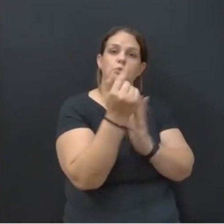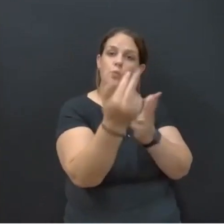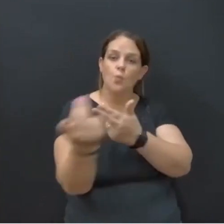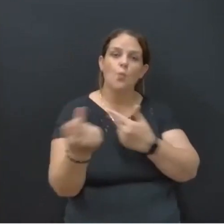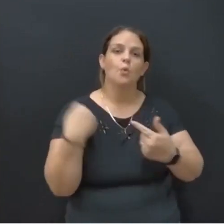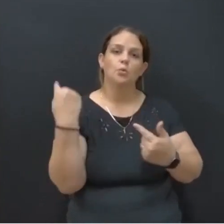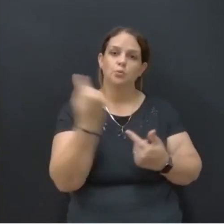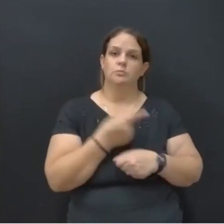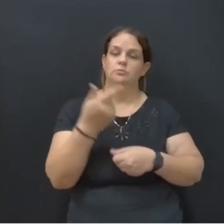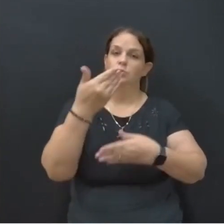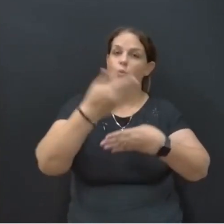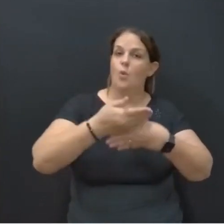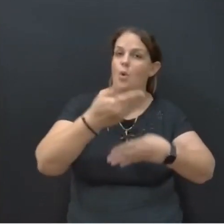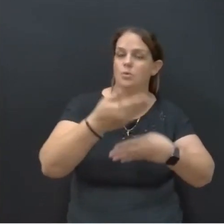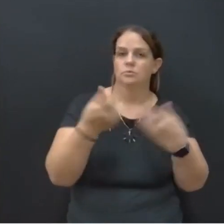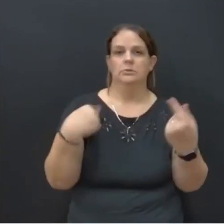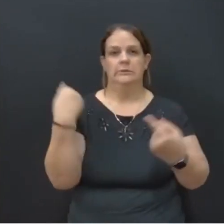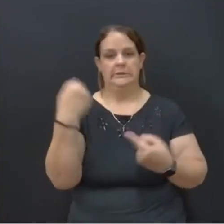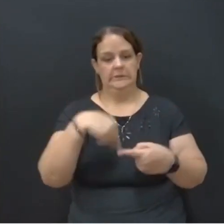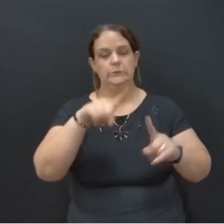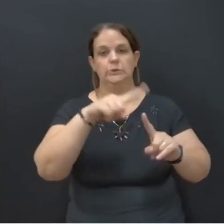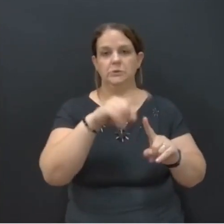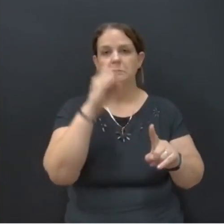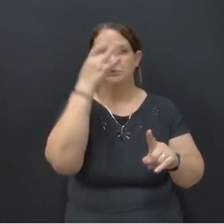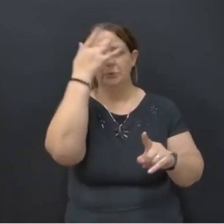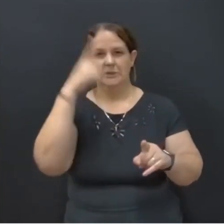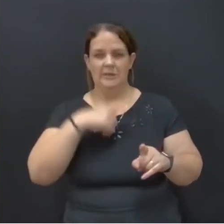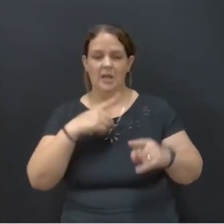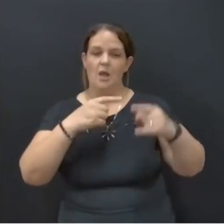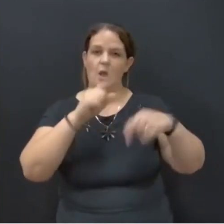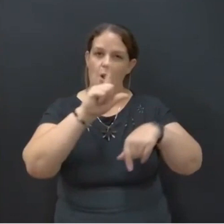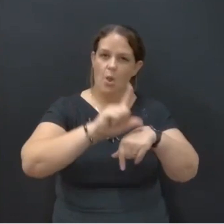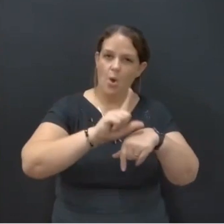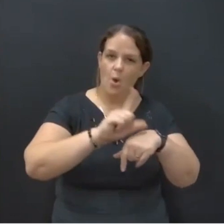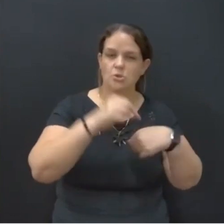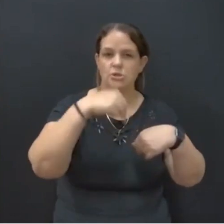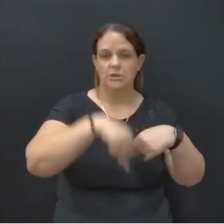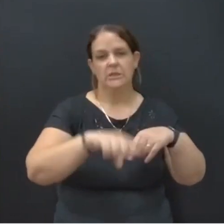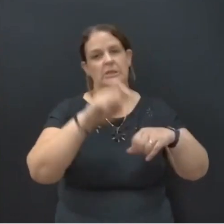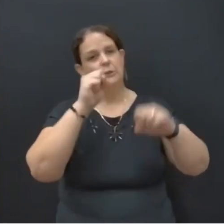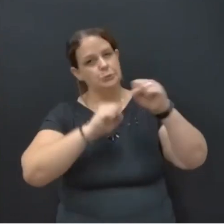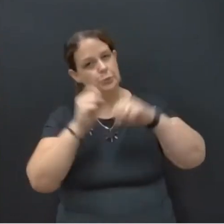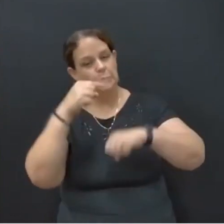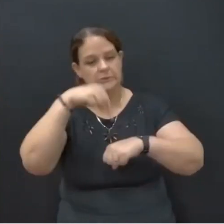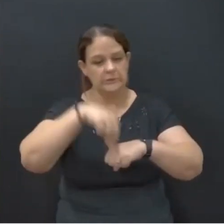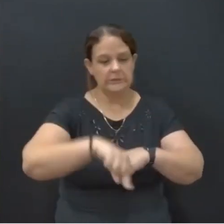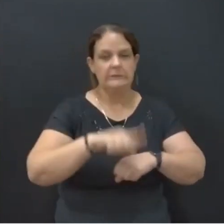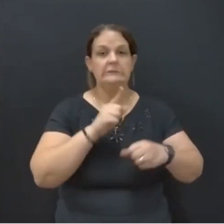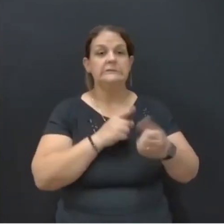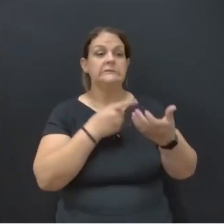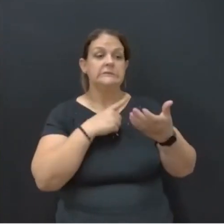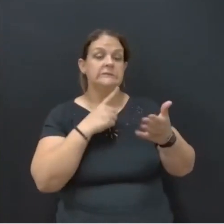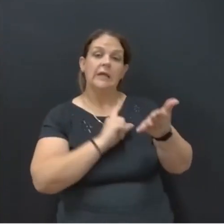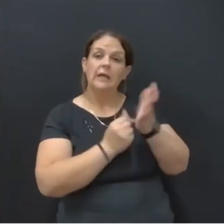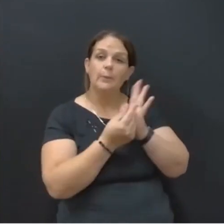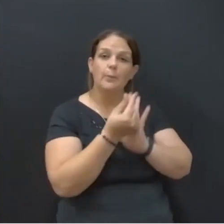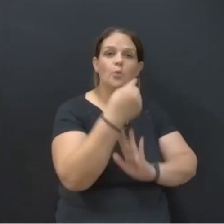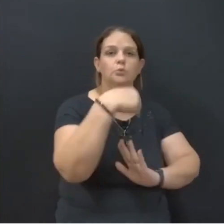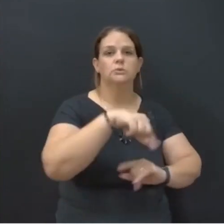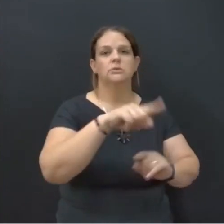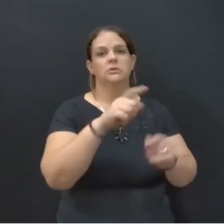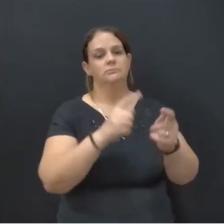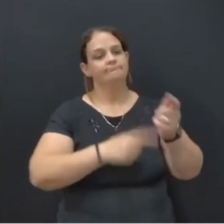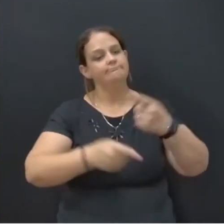comerciantes. O nosso povo que tem o comércio, que tem a indústria, eles estão gerando emprego, renda e divisas ao município, fazendo o dinheiro circular.